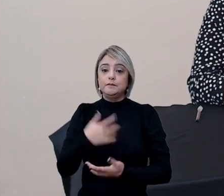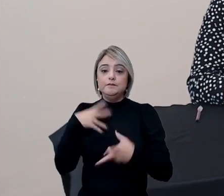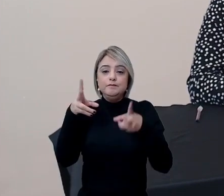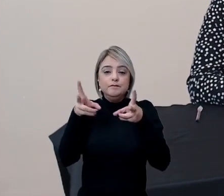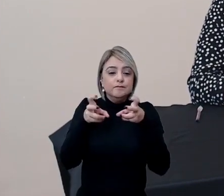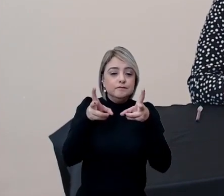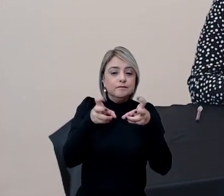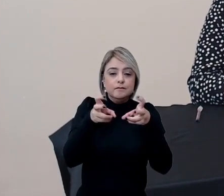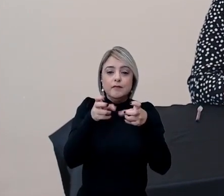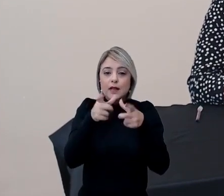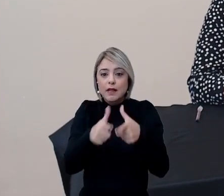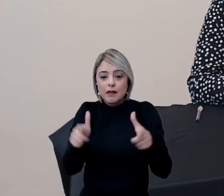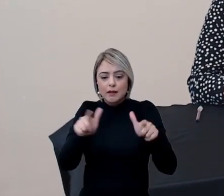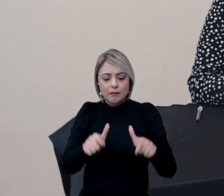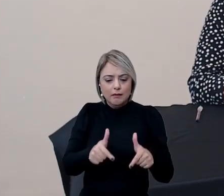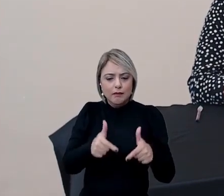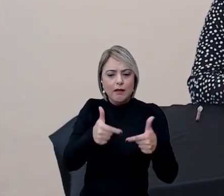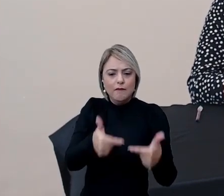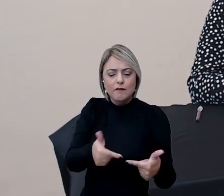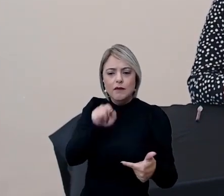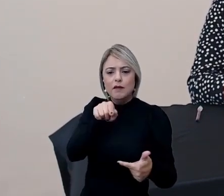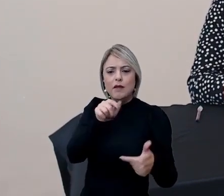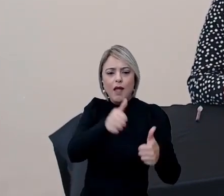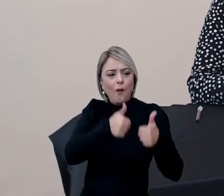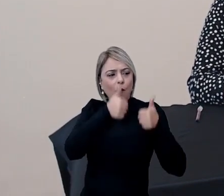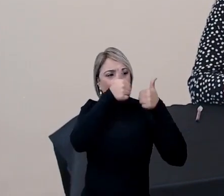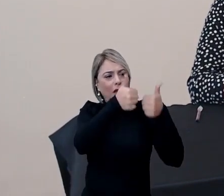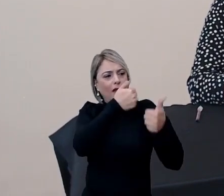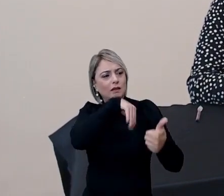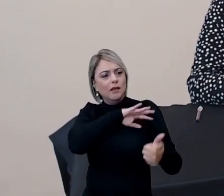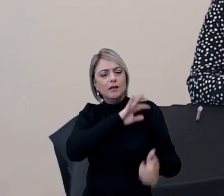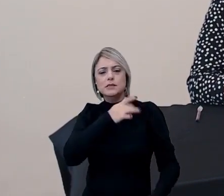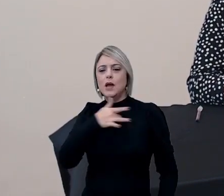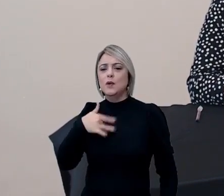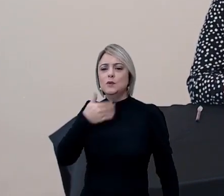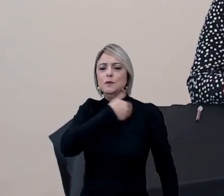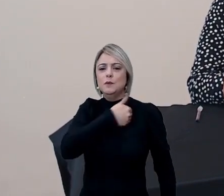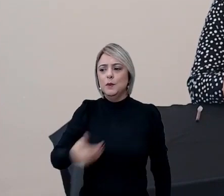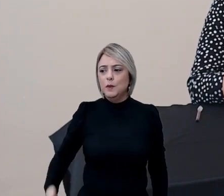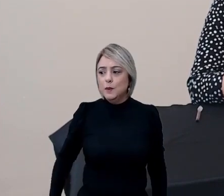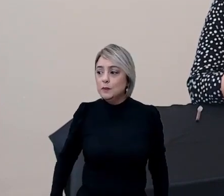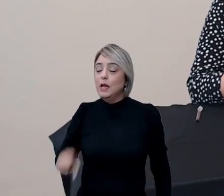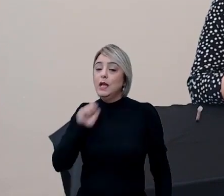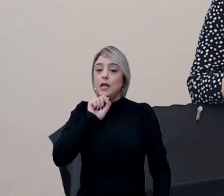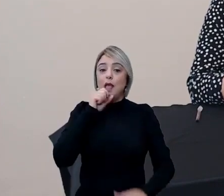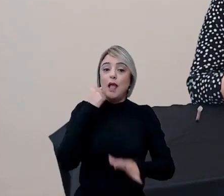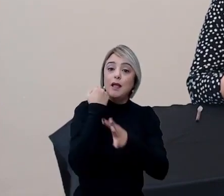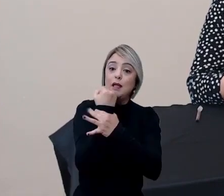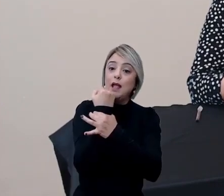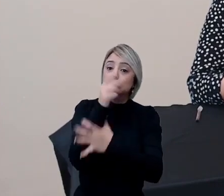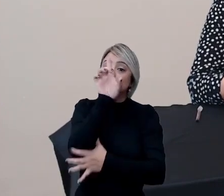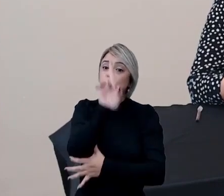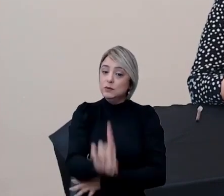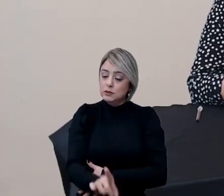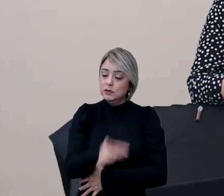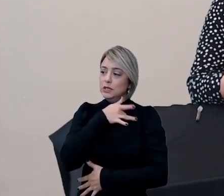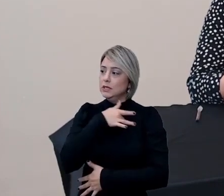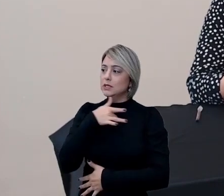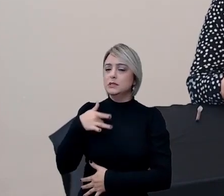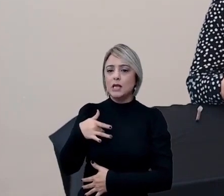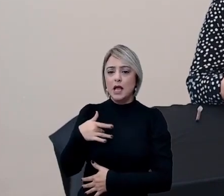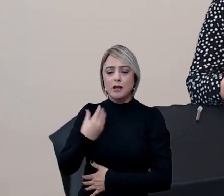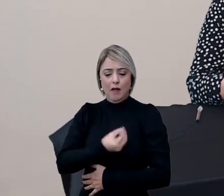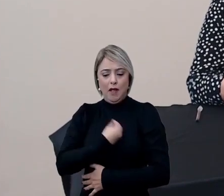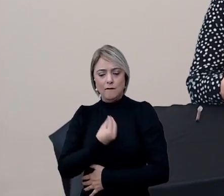perspectiva, esse grande desafio, que é a qualidade da nossa saúde pública, que é a garantia do direito à saúde,